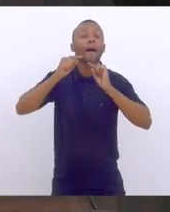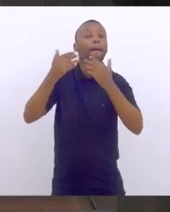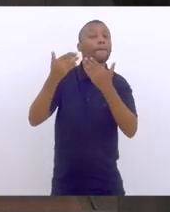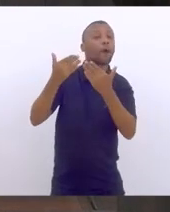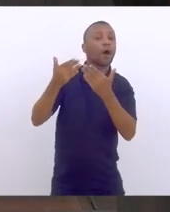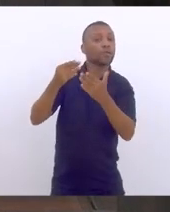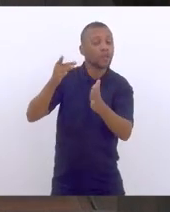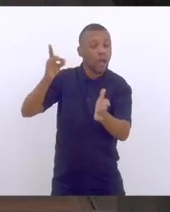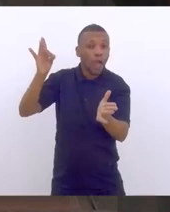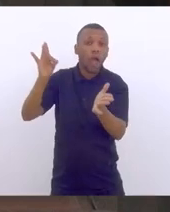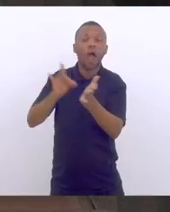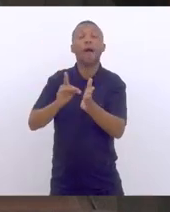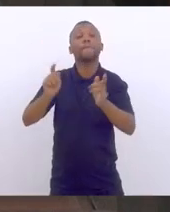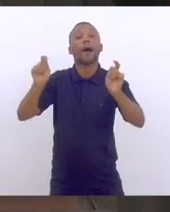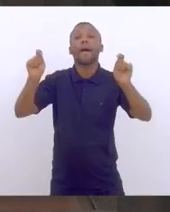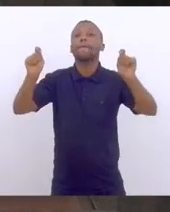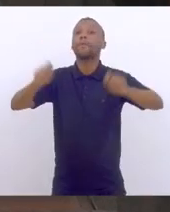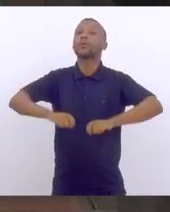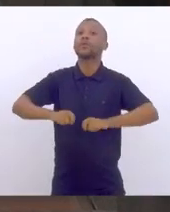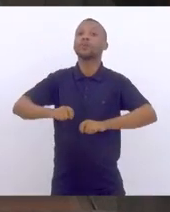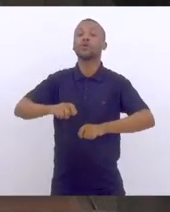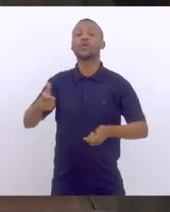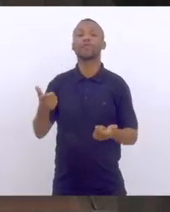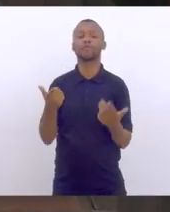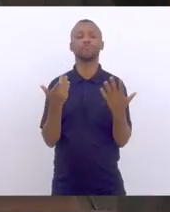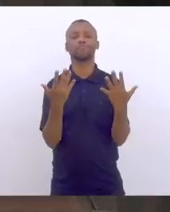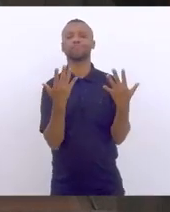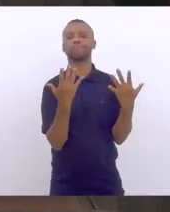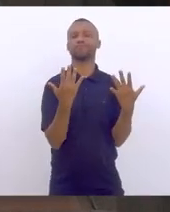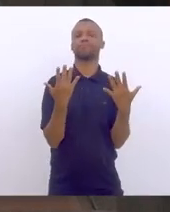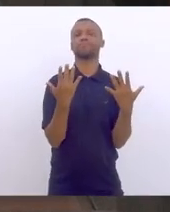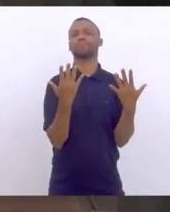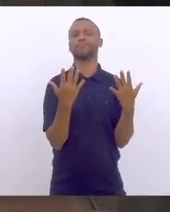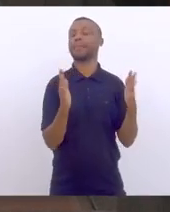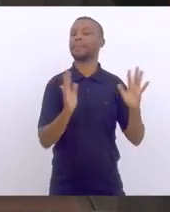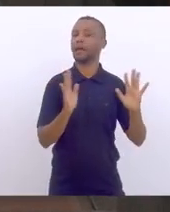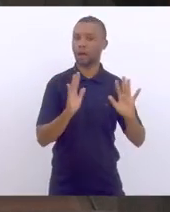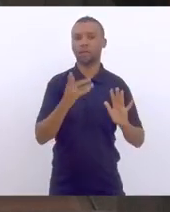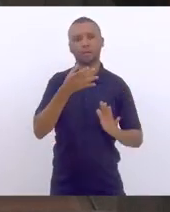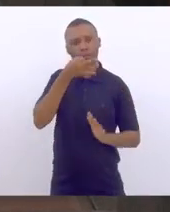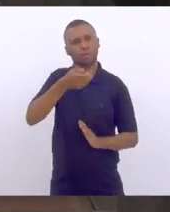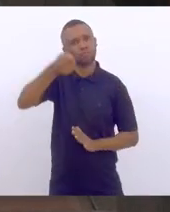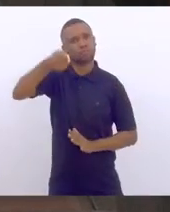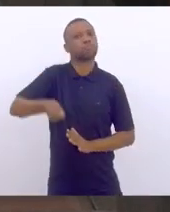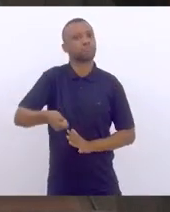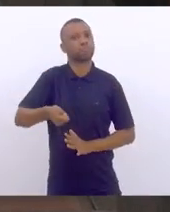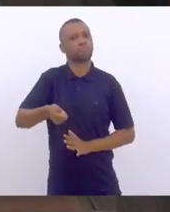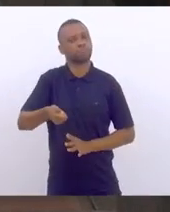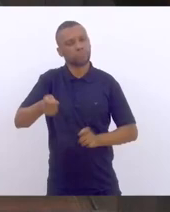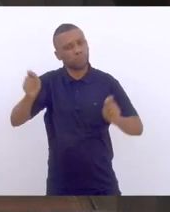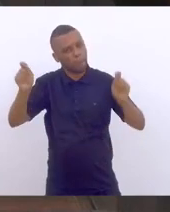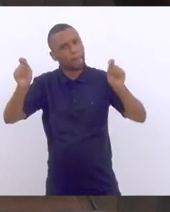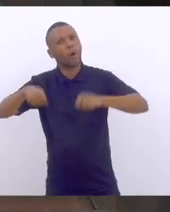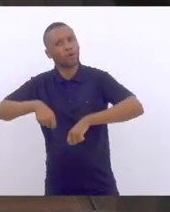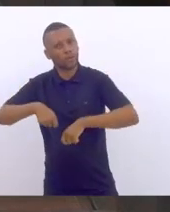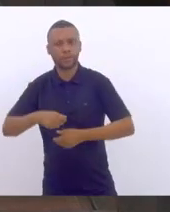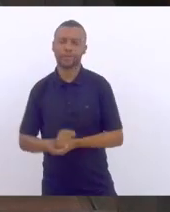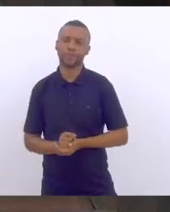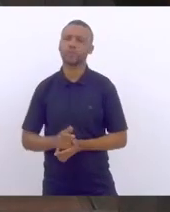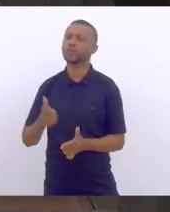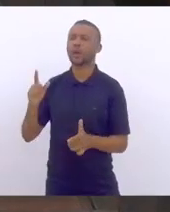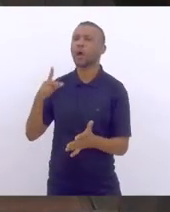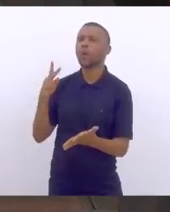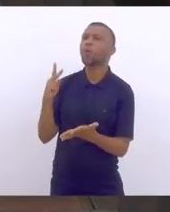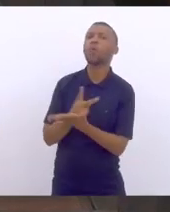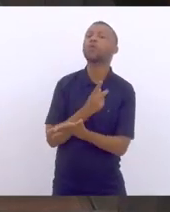isto é, não era blefe. O que propiciou, logo em seguida, lá na